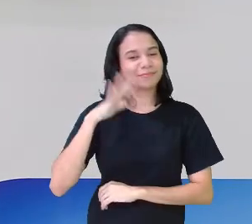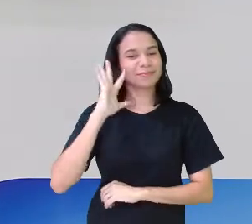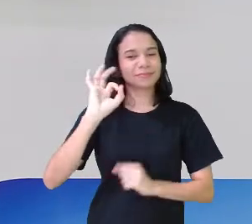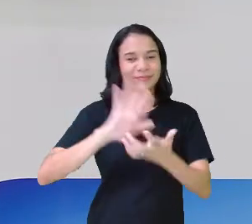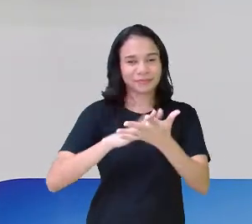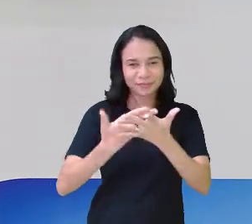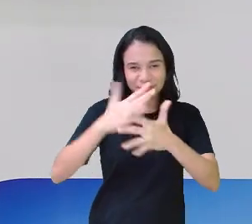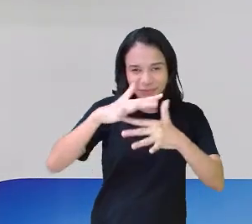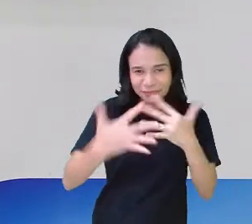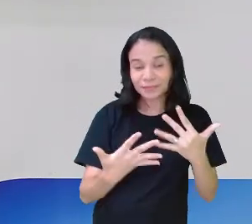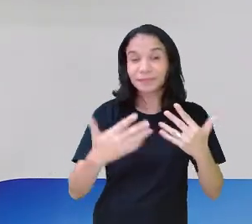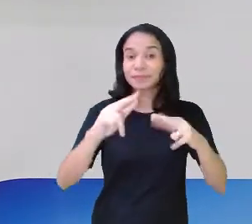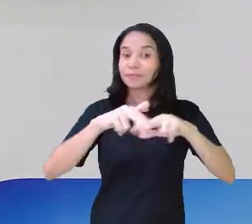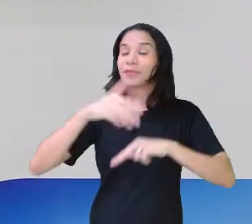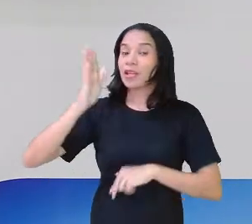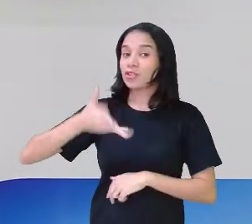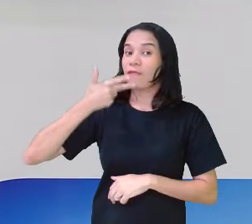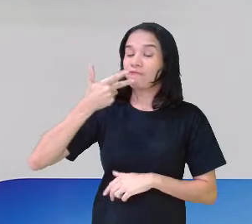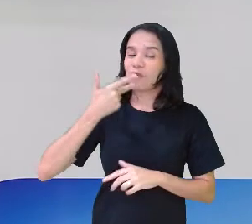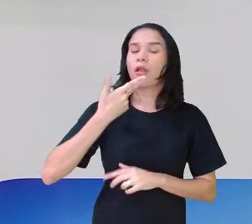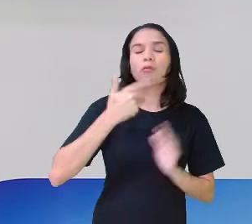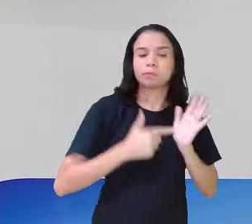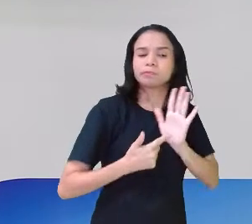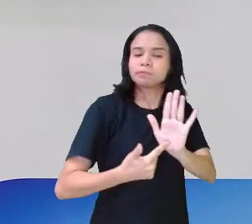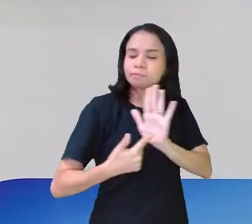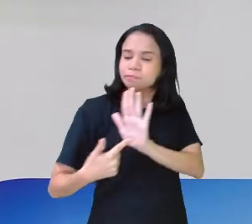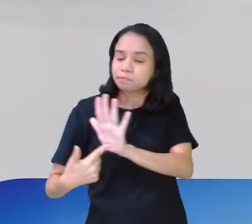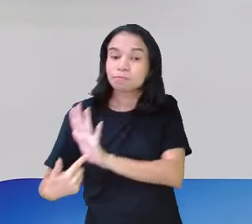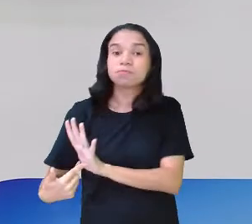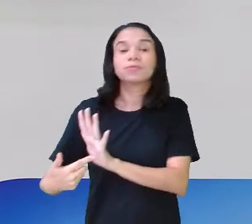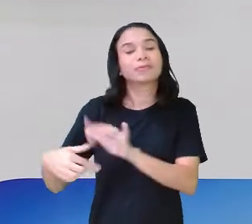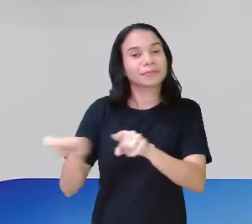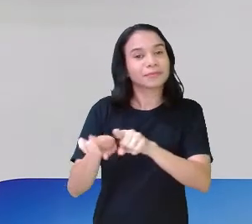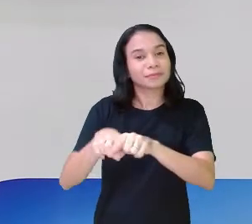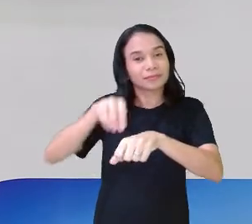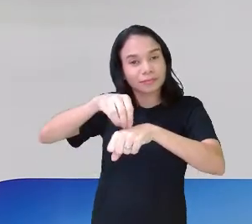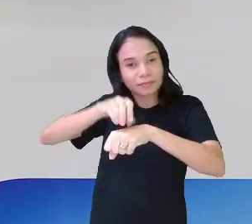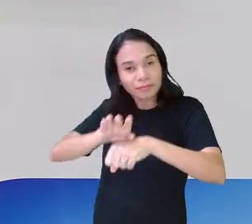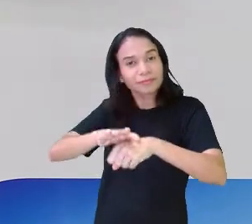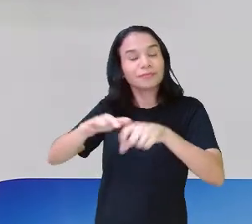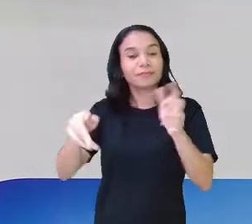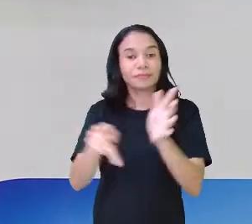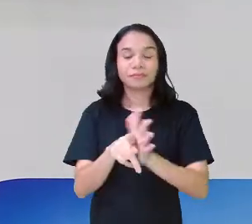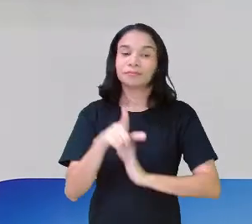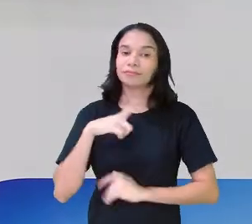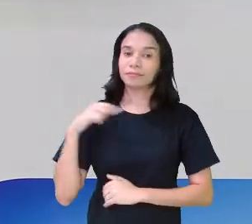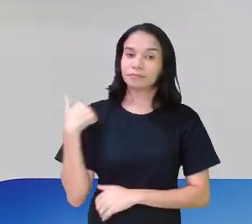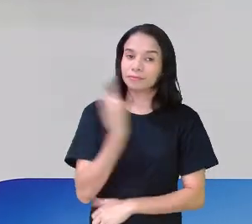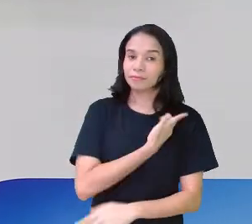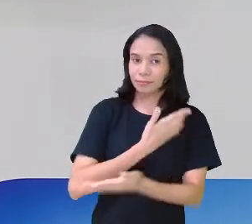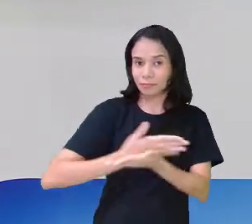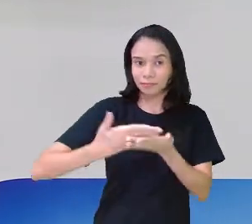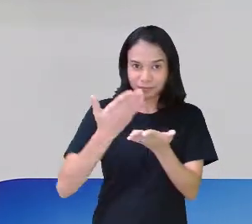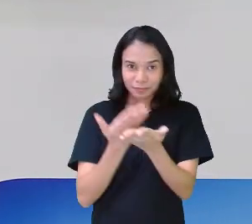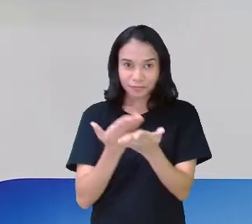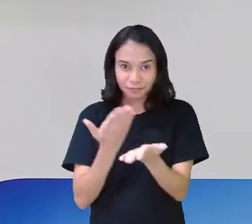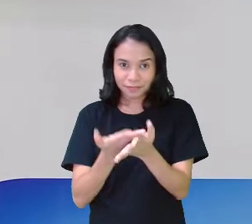interpretação. Já fiz minhas apresentações, dei meus recadinhos. Vamos começar a aula.